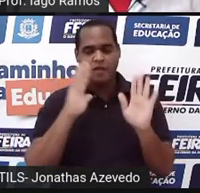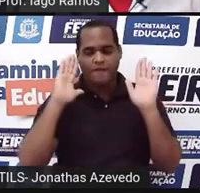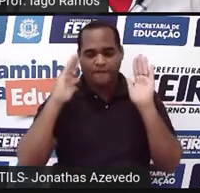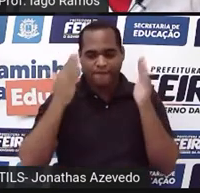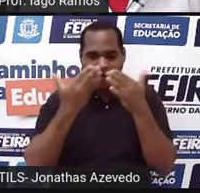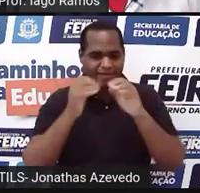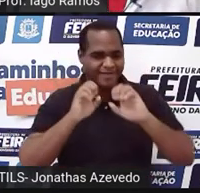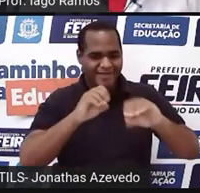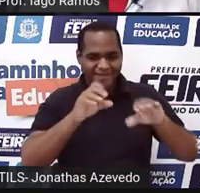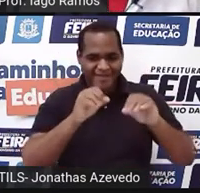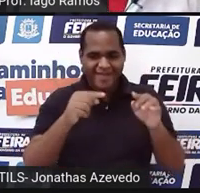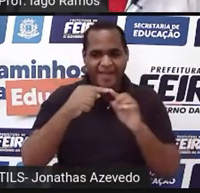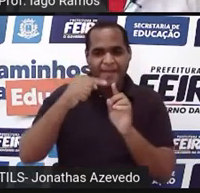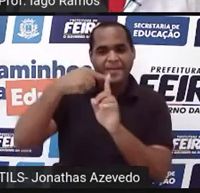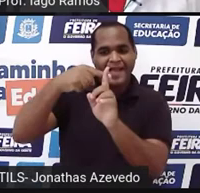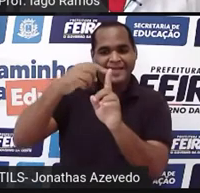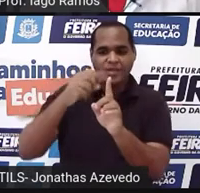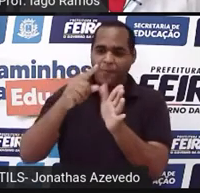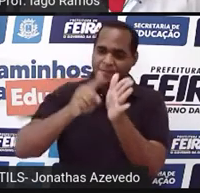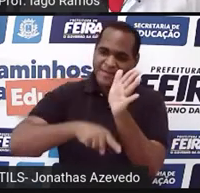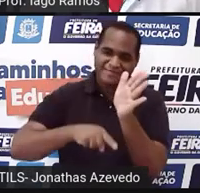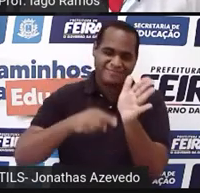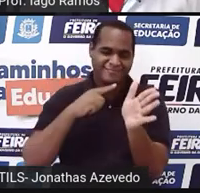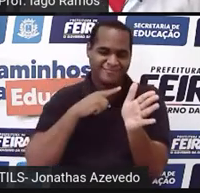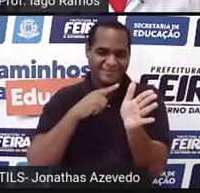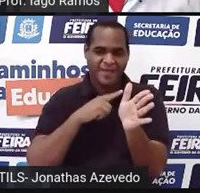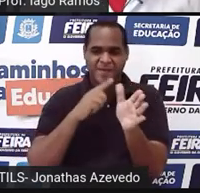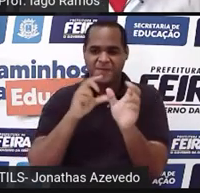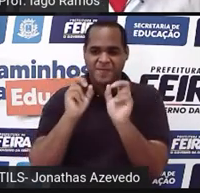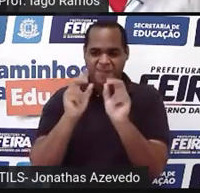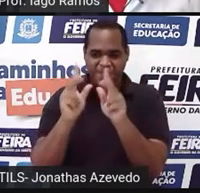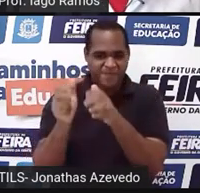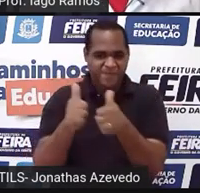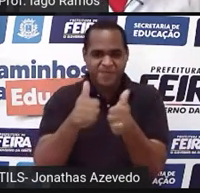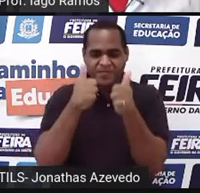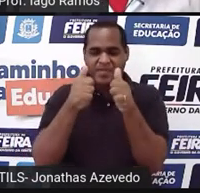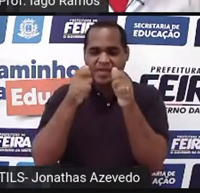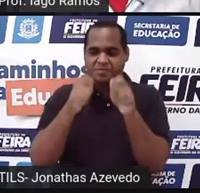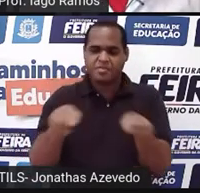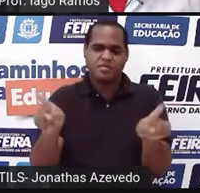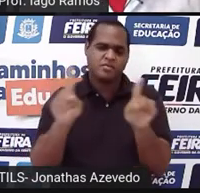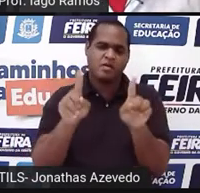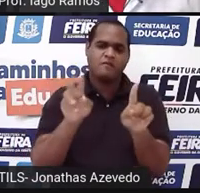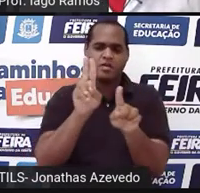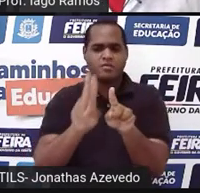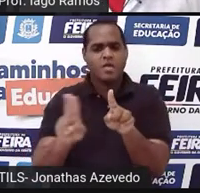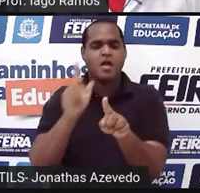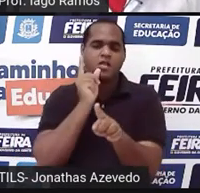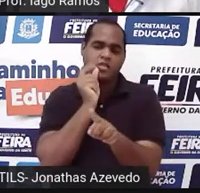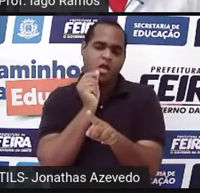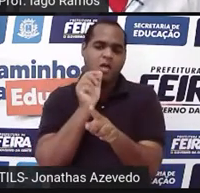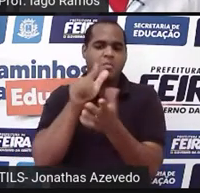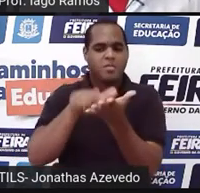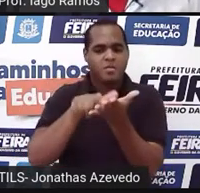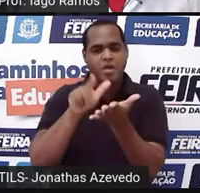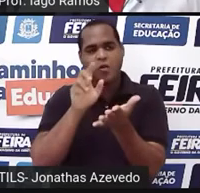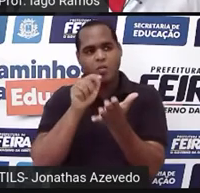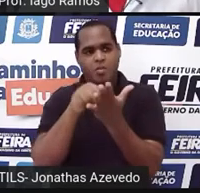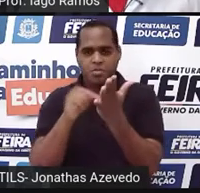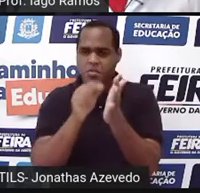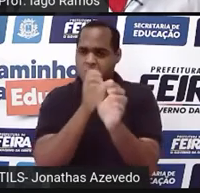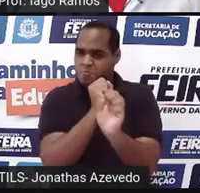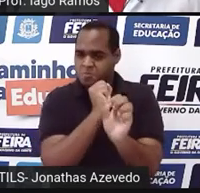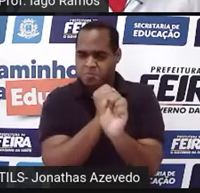conta de mais, conta de menos, tá bom? Sem a gente precisar usar papel e lápis ou até mesmo uma calculadora,